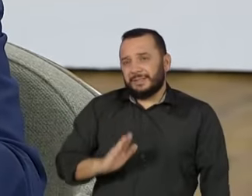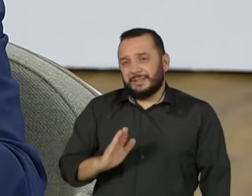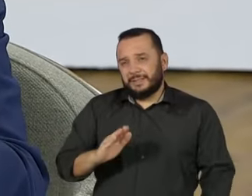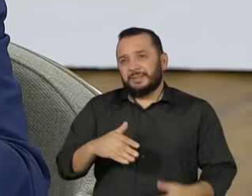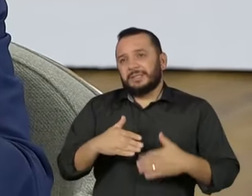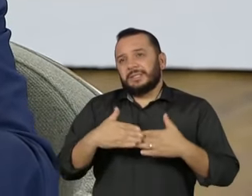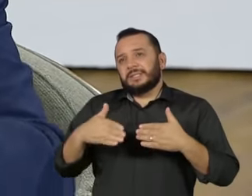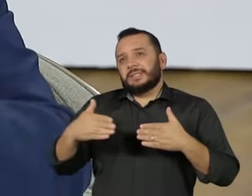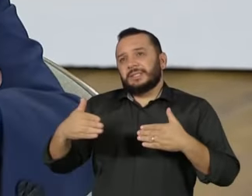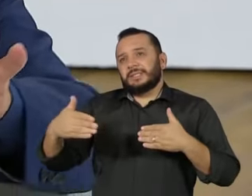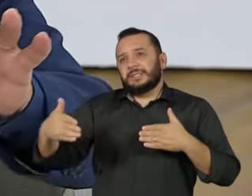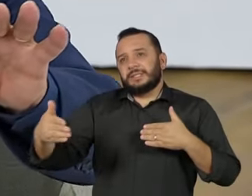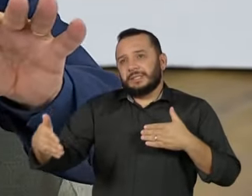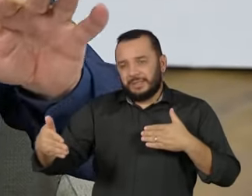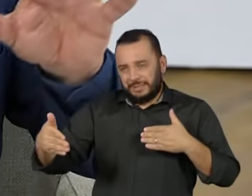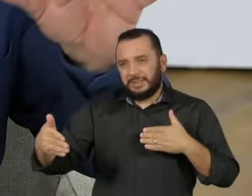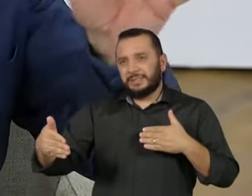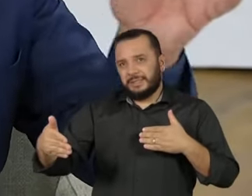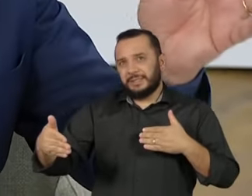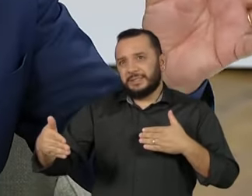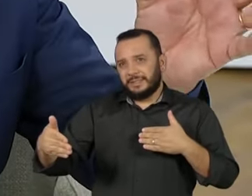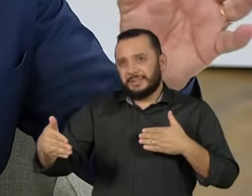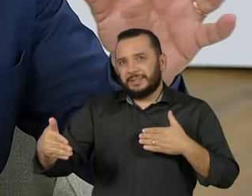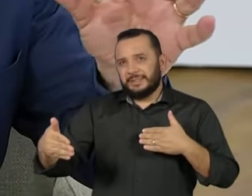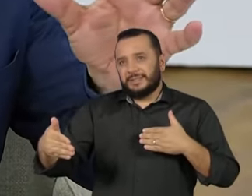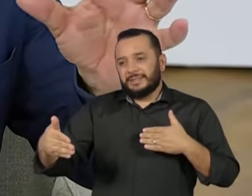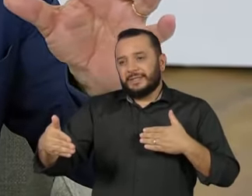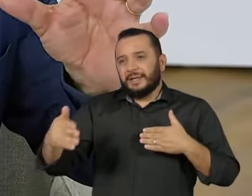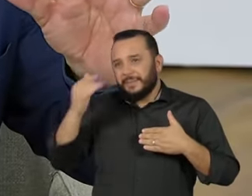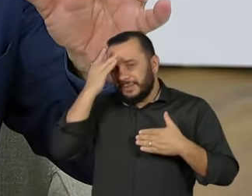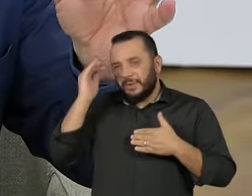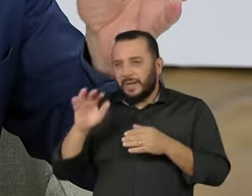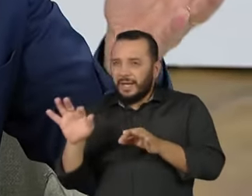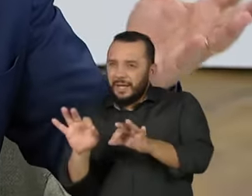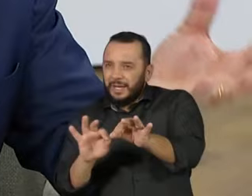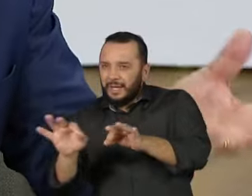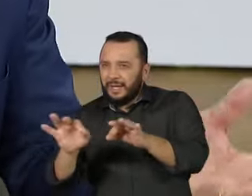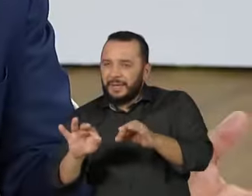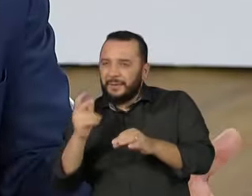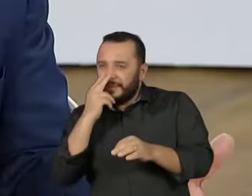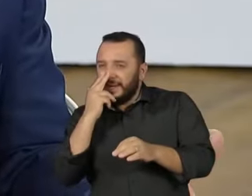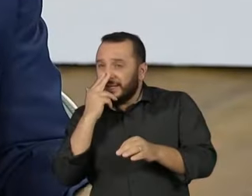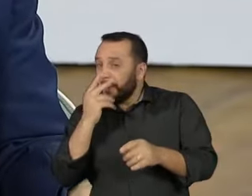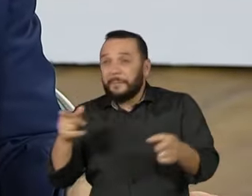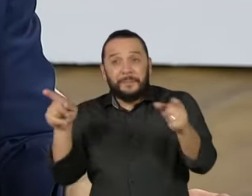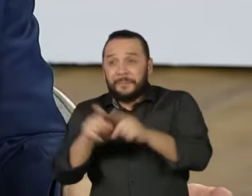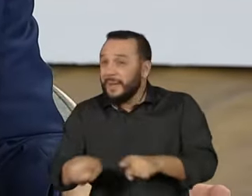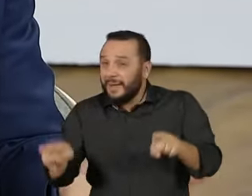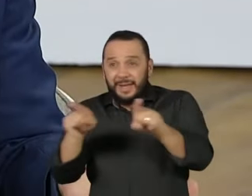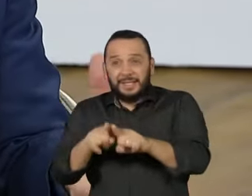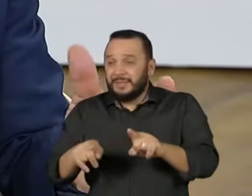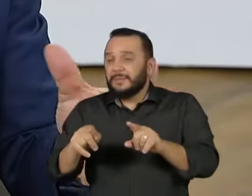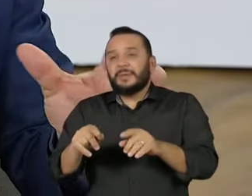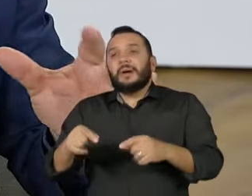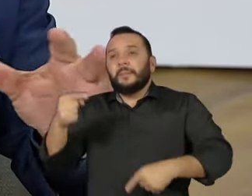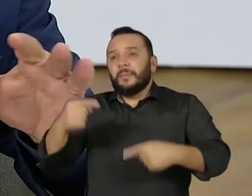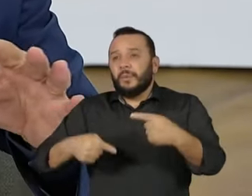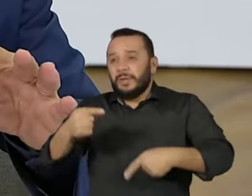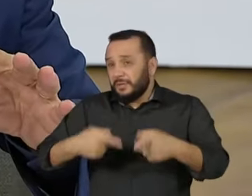tempo, você embrulha essa mesma política econômica que deu errado